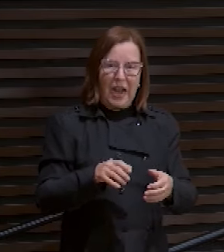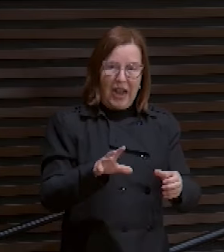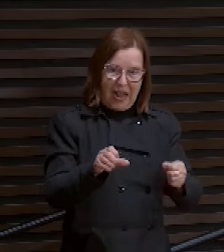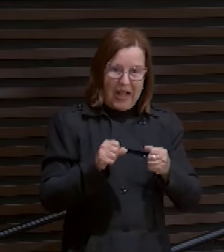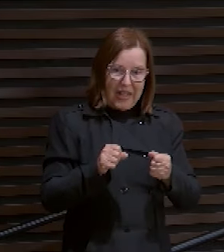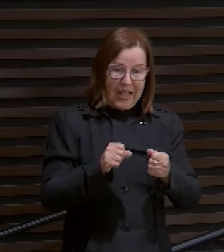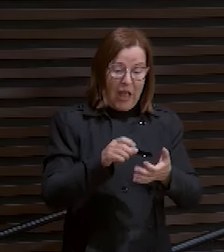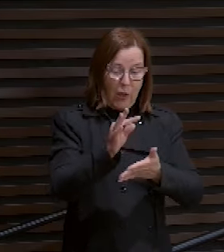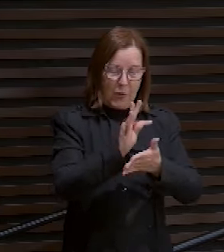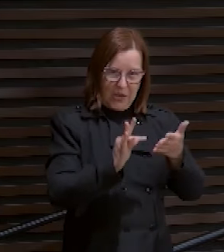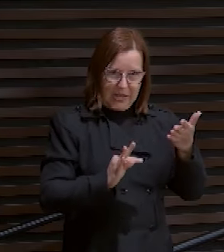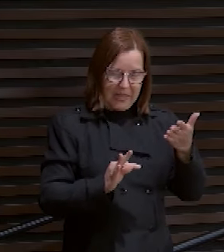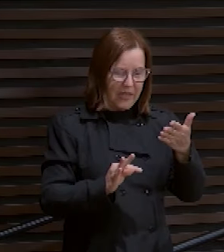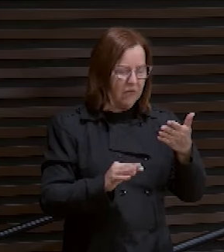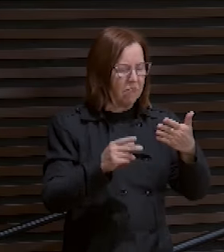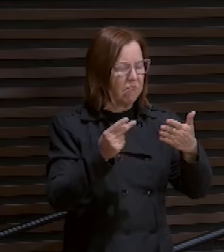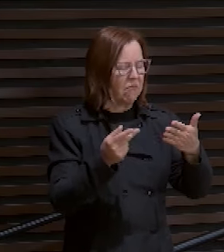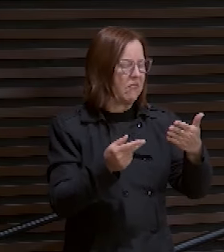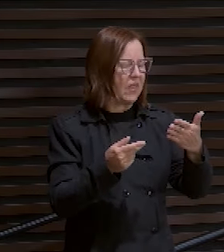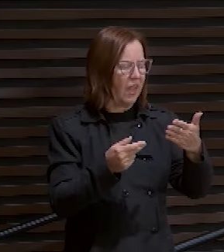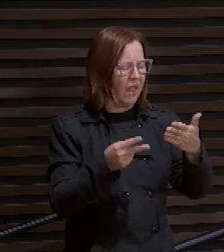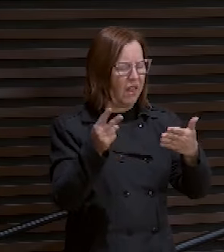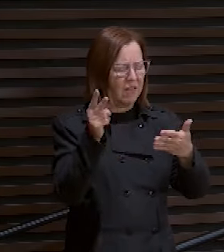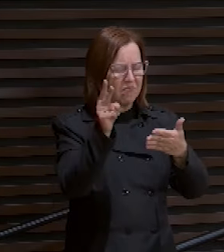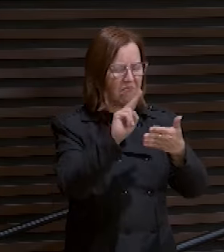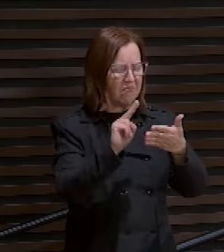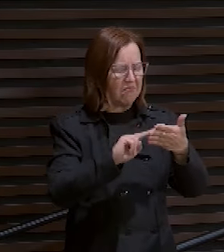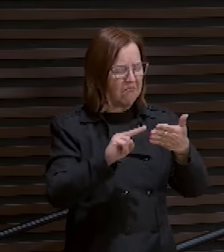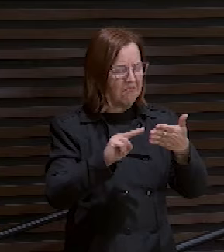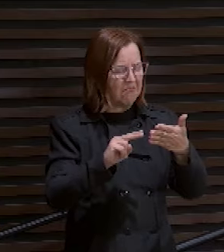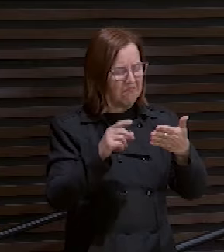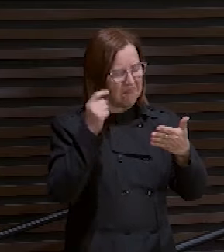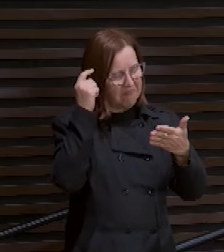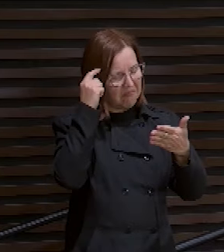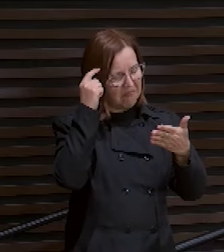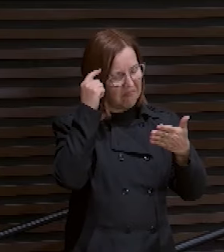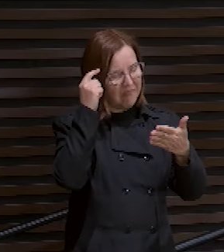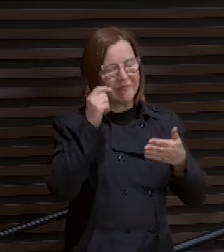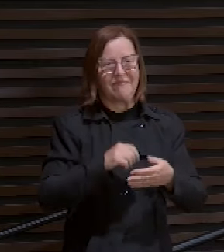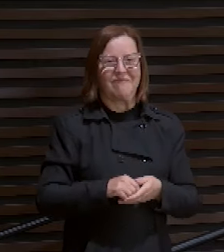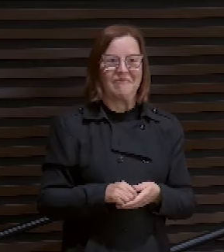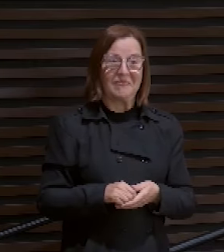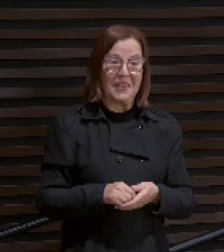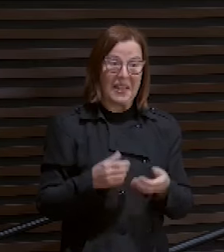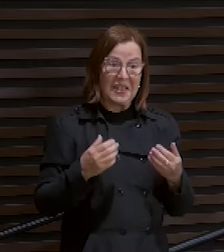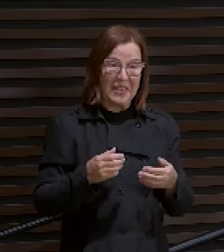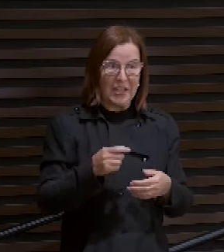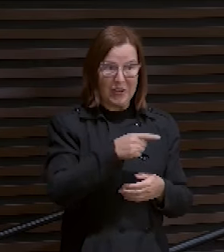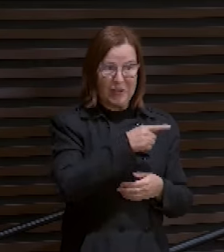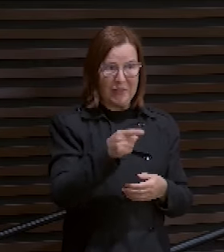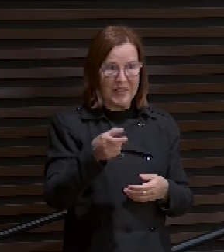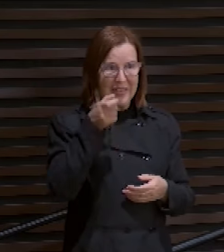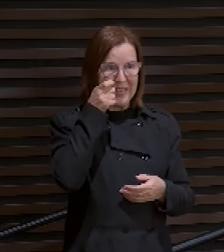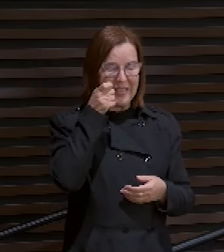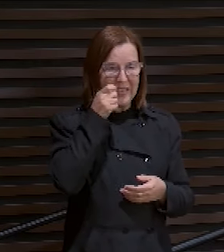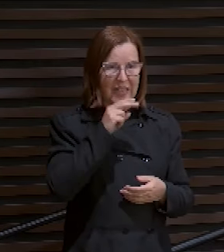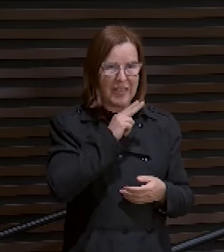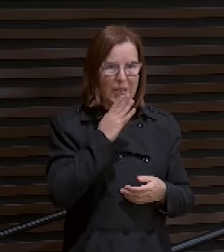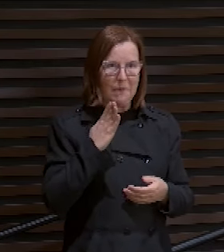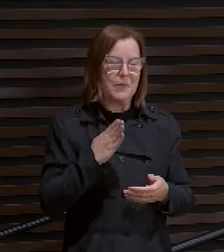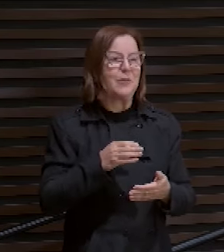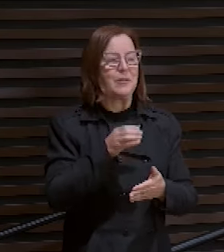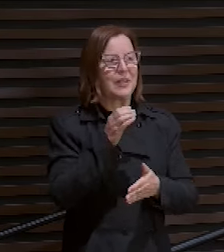se alimentando, mastigando, mastigando ele ali. Então, eu queria que você prestasse atenção em Hebreus capítulo 4,